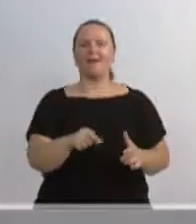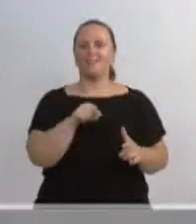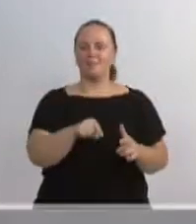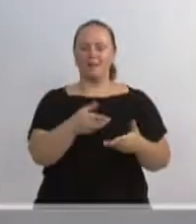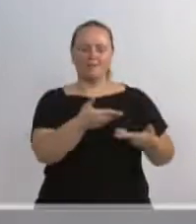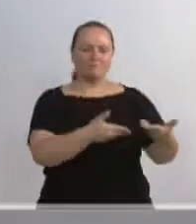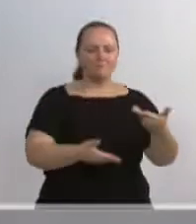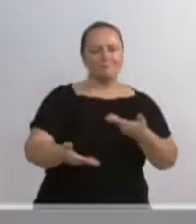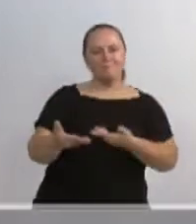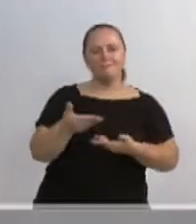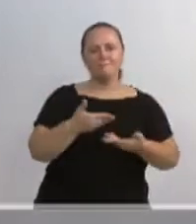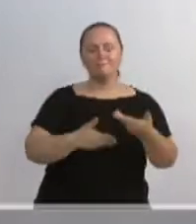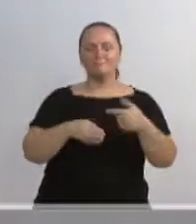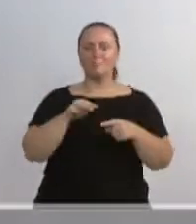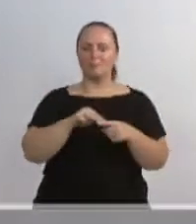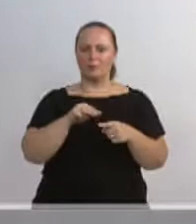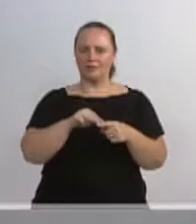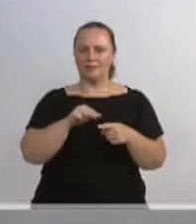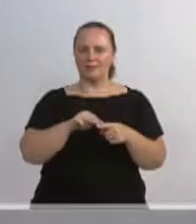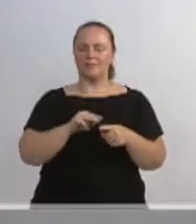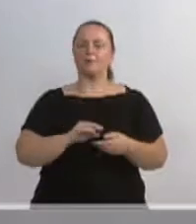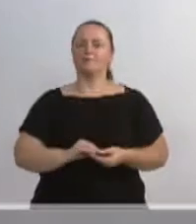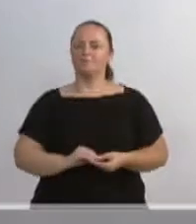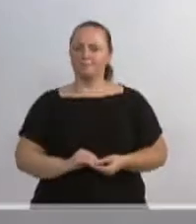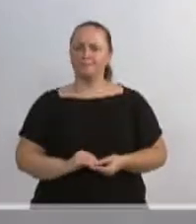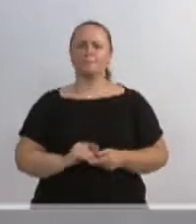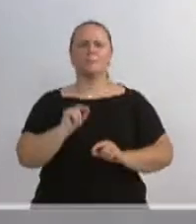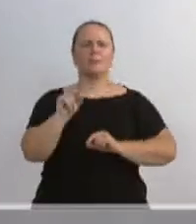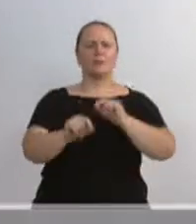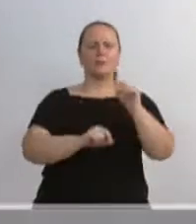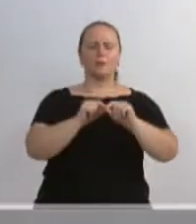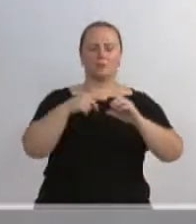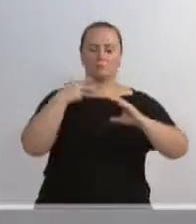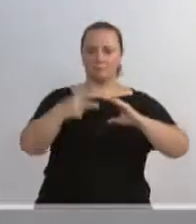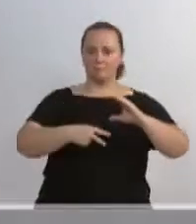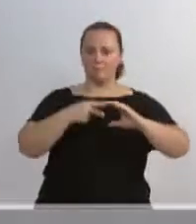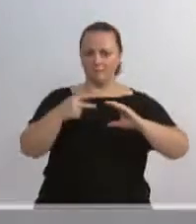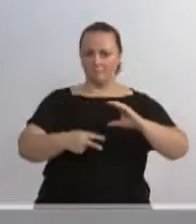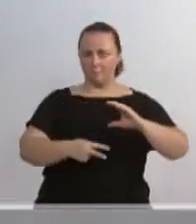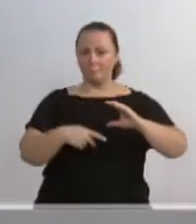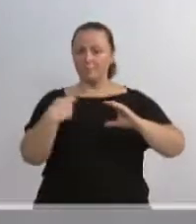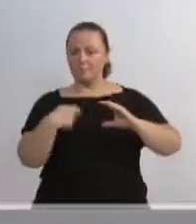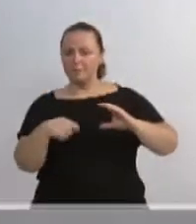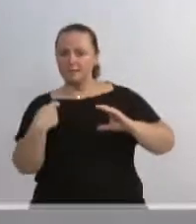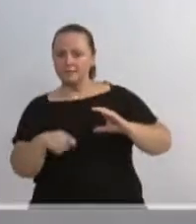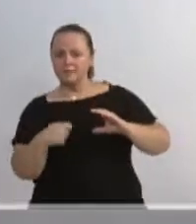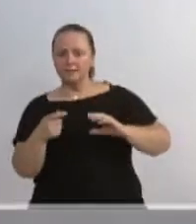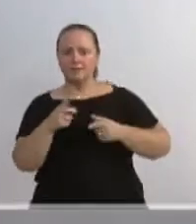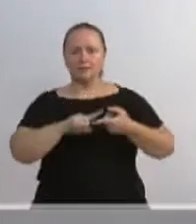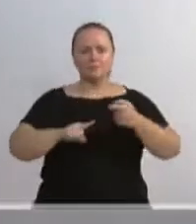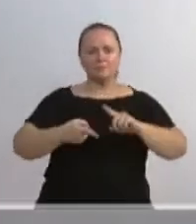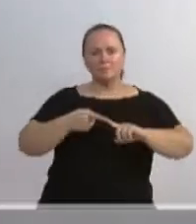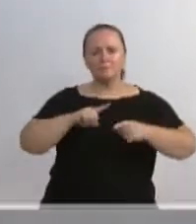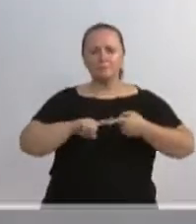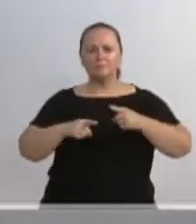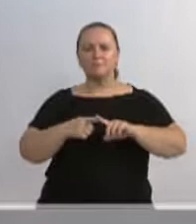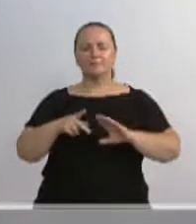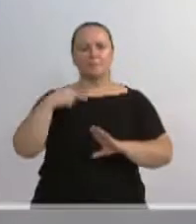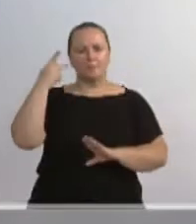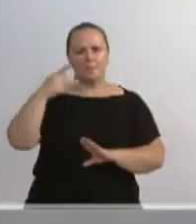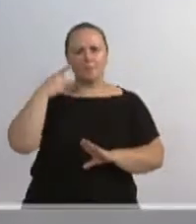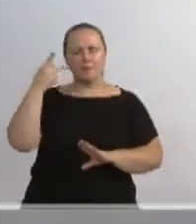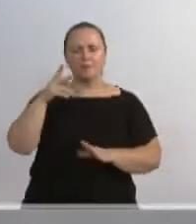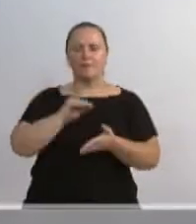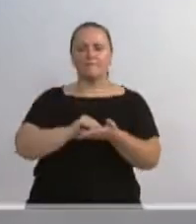hoje em nosso município. E o que depender, no que depender da Câmara Municipal, para fazer a articulação política necessária